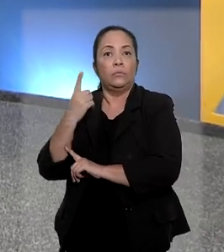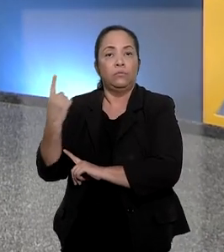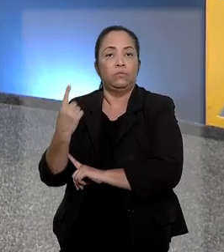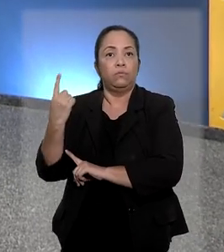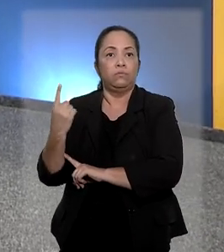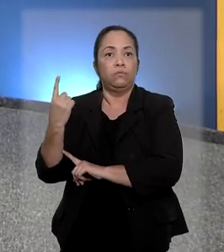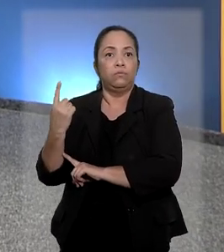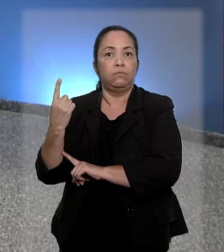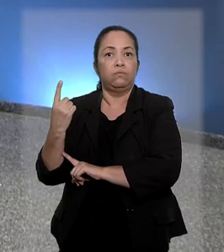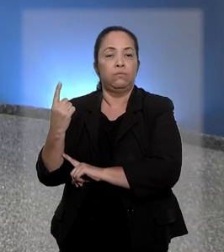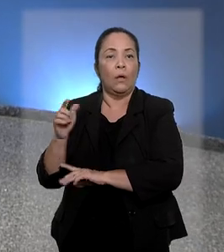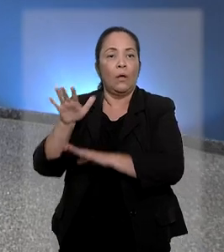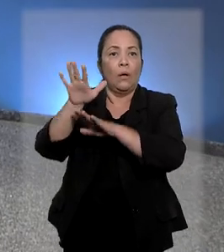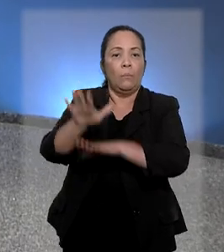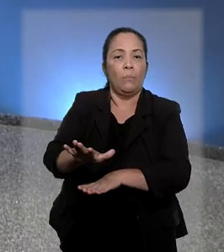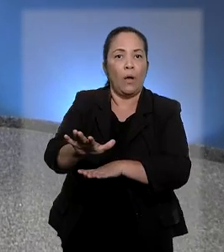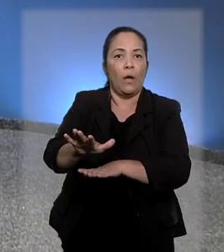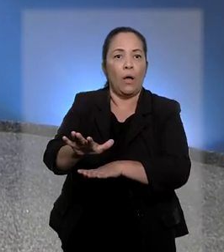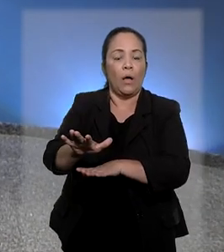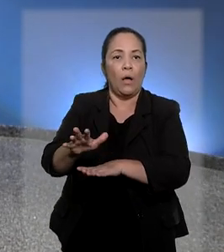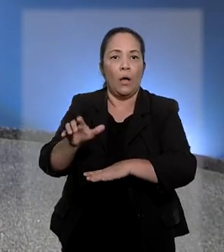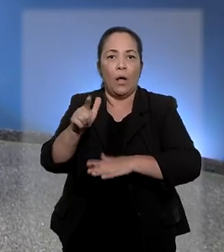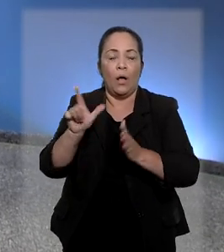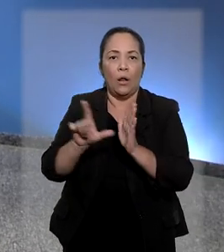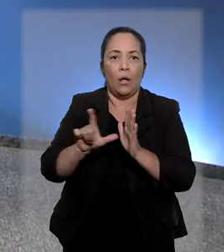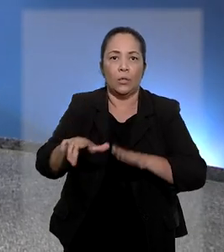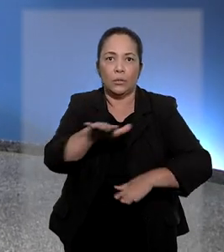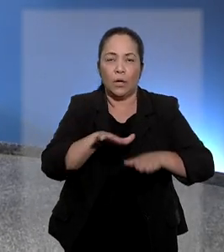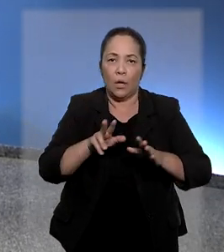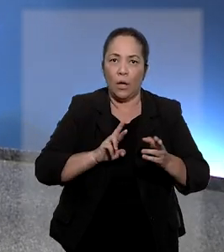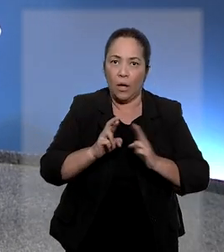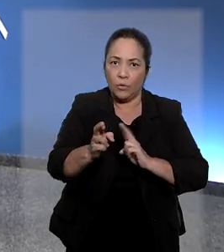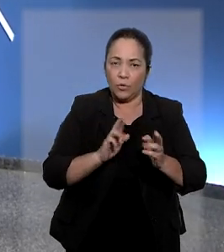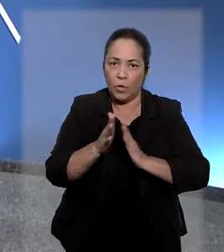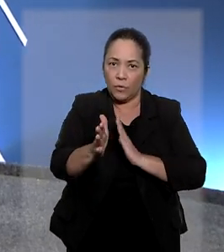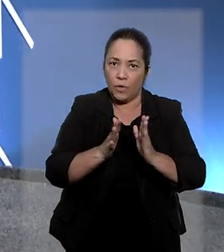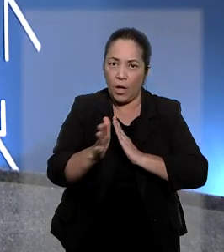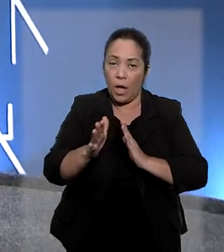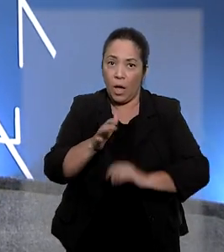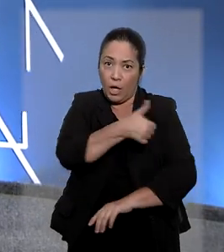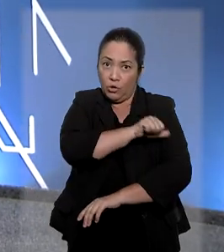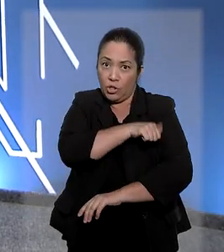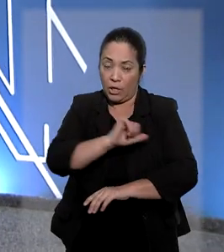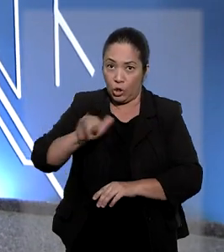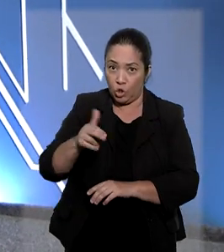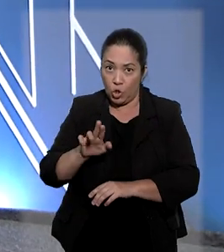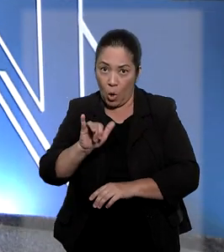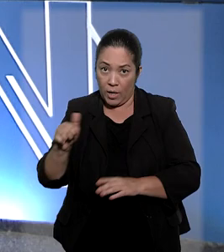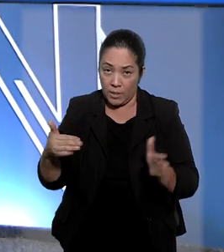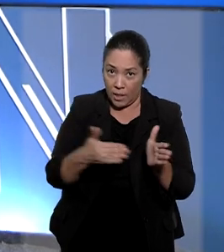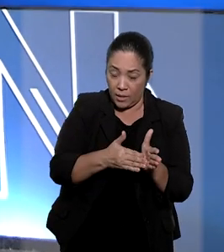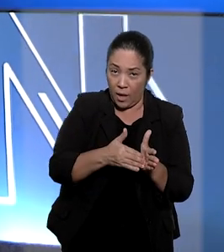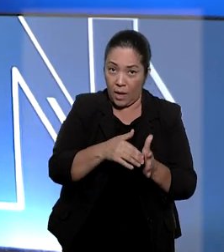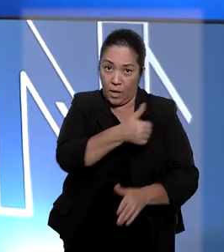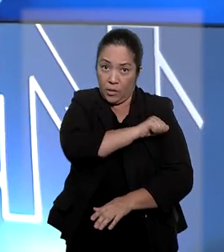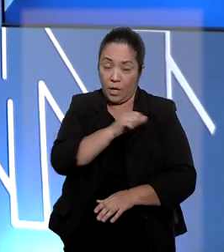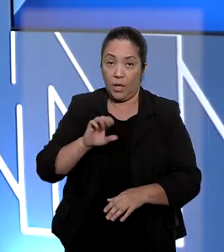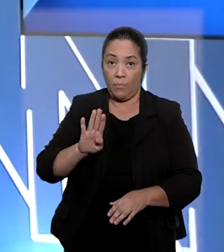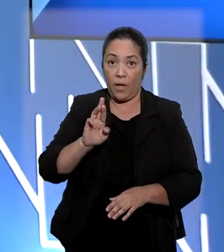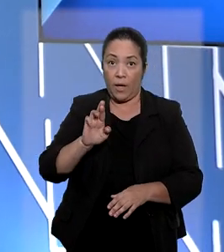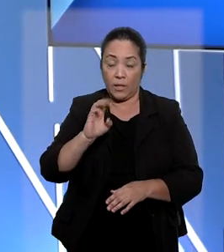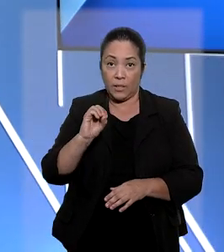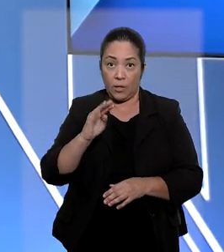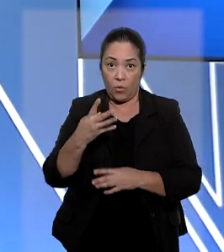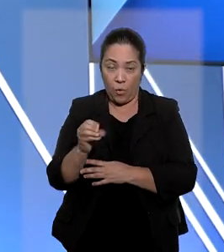limitação da permanência de concessionária no trecho Juiz de Fora, Rio de Janeiro, da BR-040. A medida foi